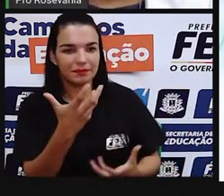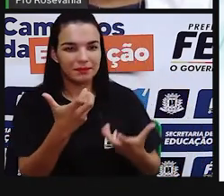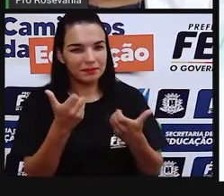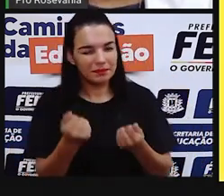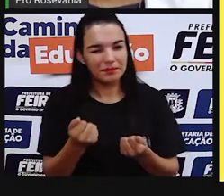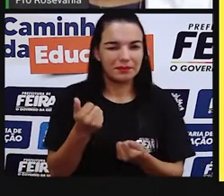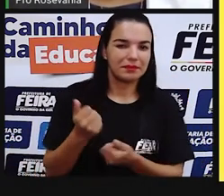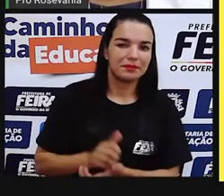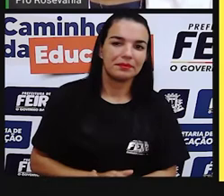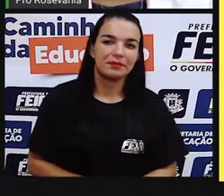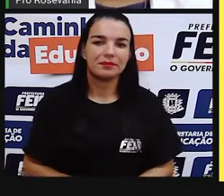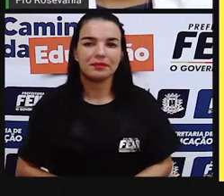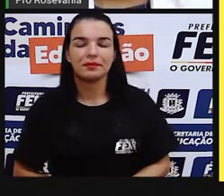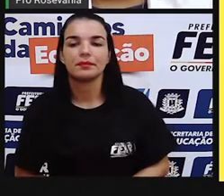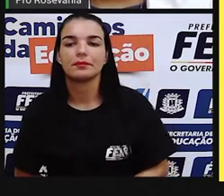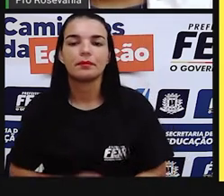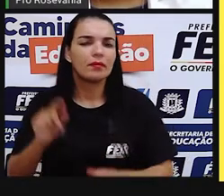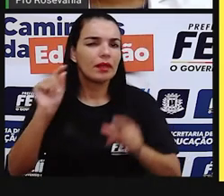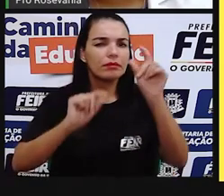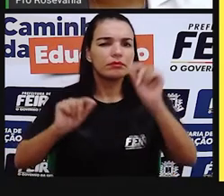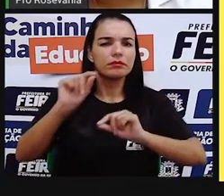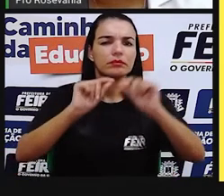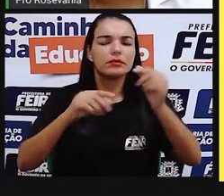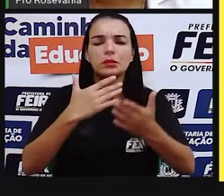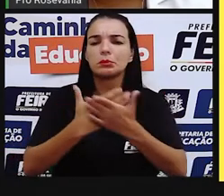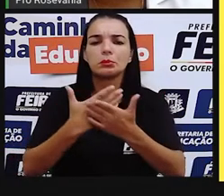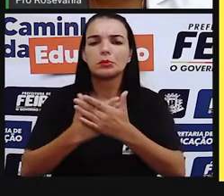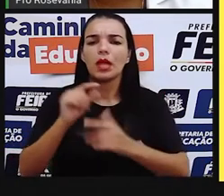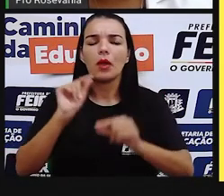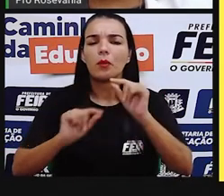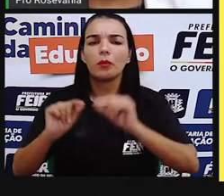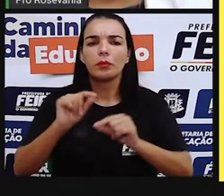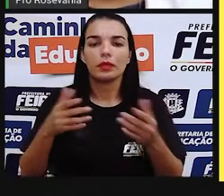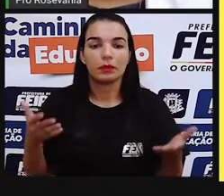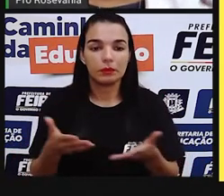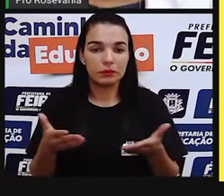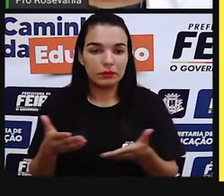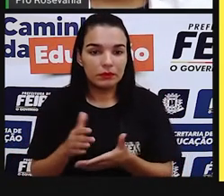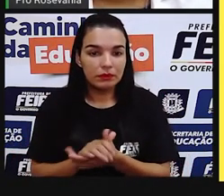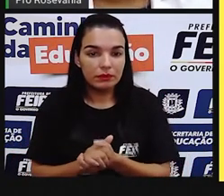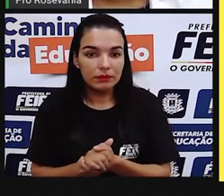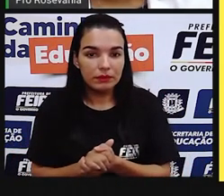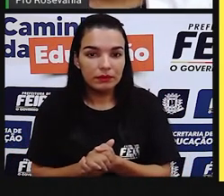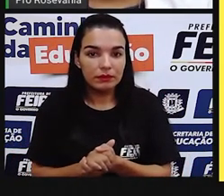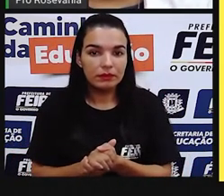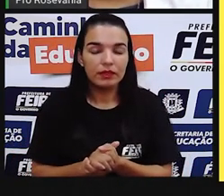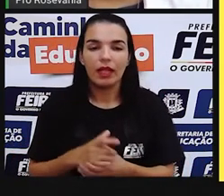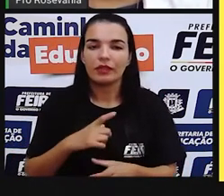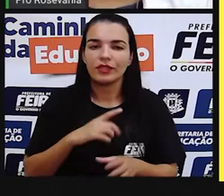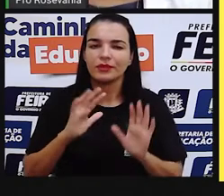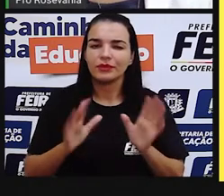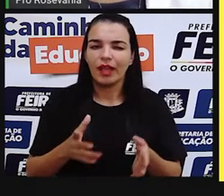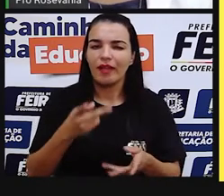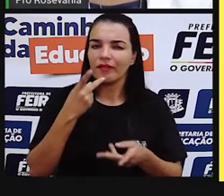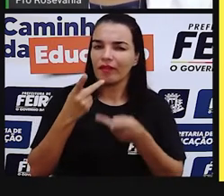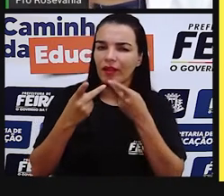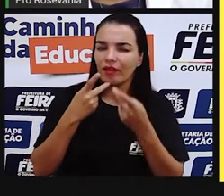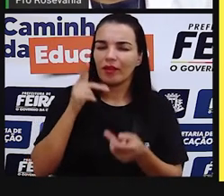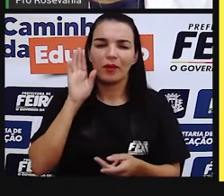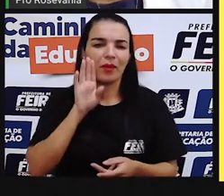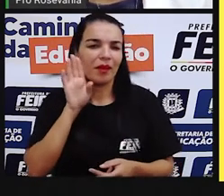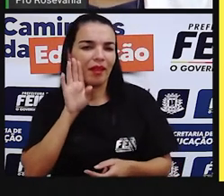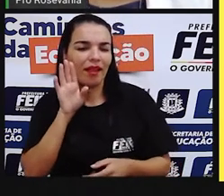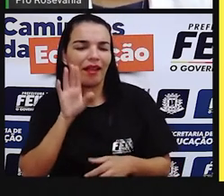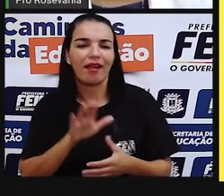aula de hoje? O que será que nós vamos estudar hoje? Nós já falamos de tantas coisas legais, o